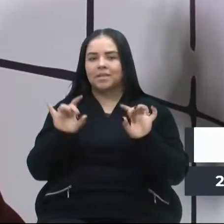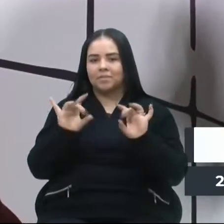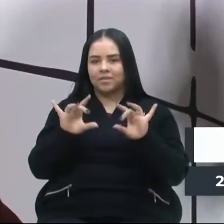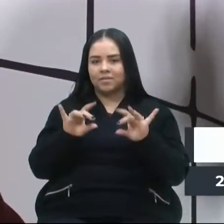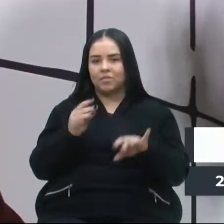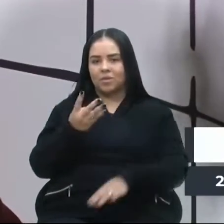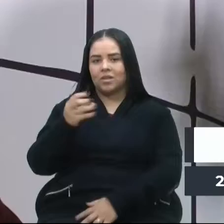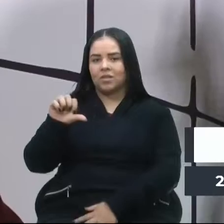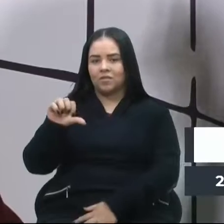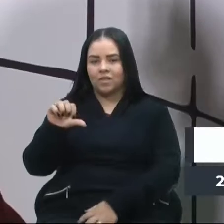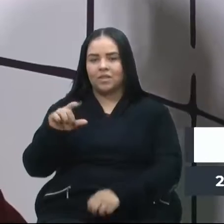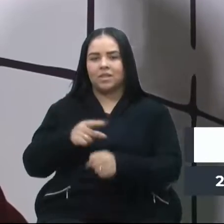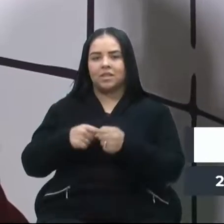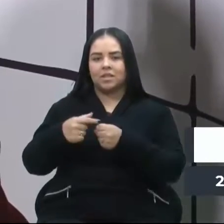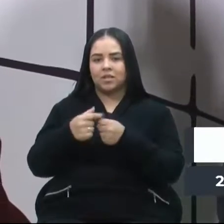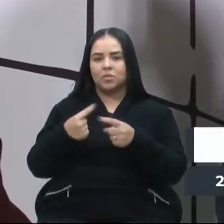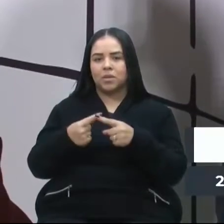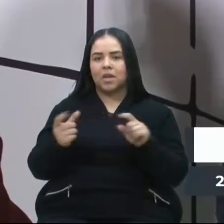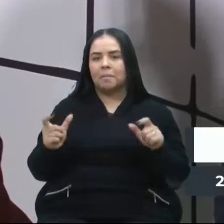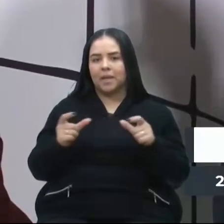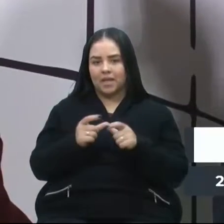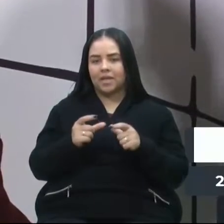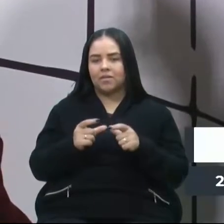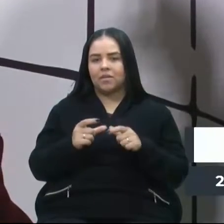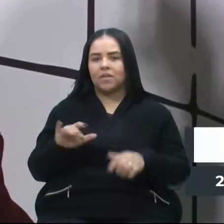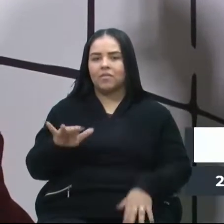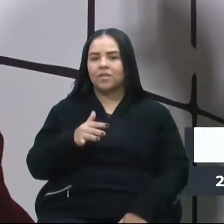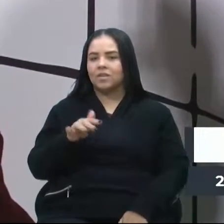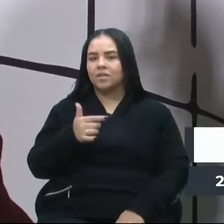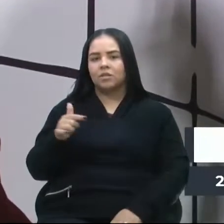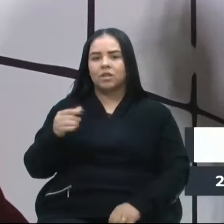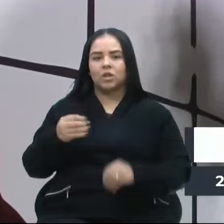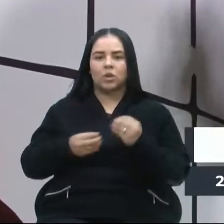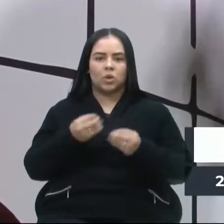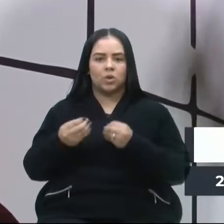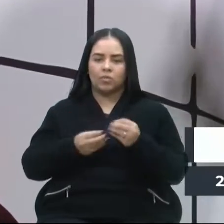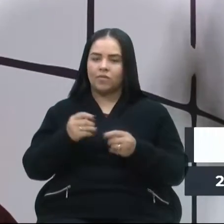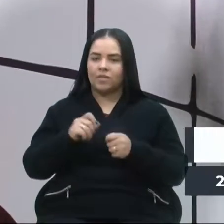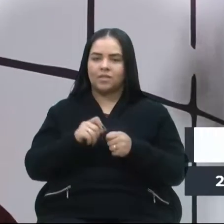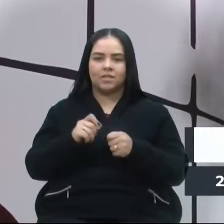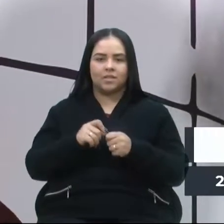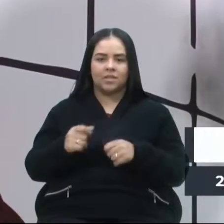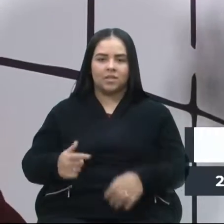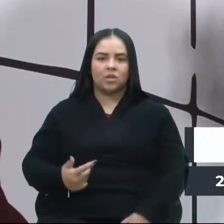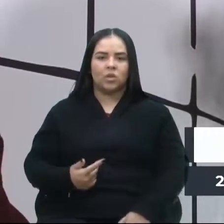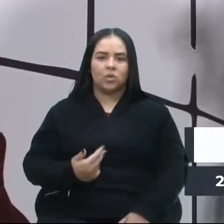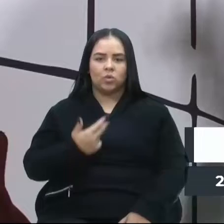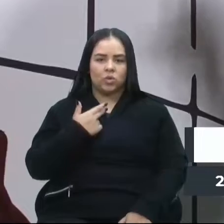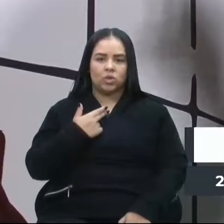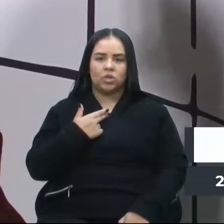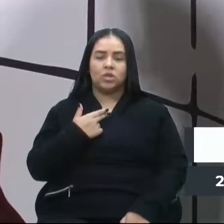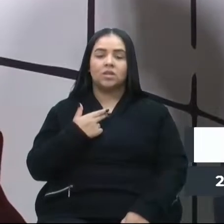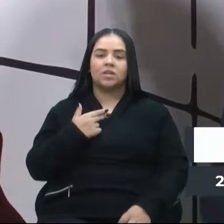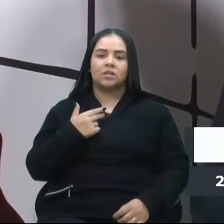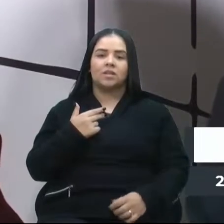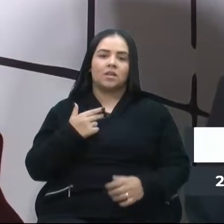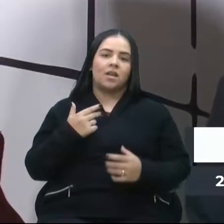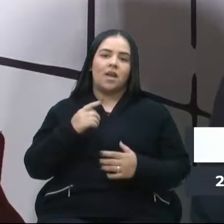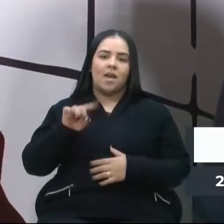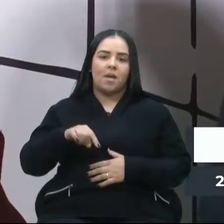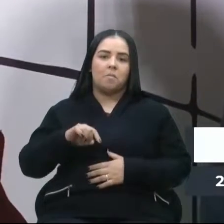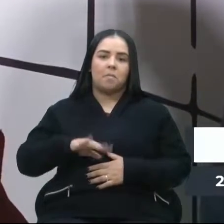municípios, que são municípios pequenos, que muitas vezes não têm condições de fazer procedimentos silúrgicos, de alta e média